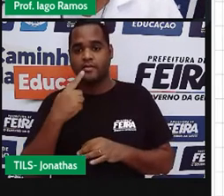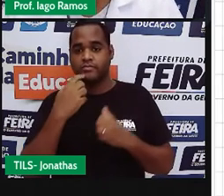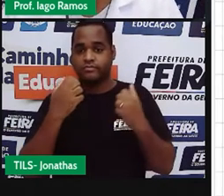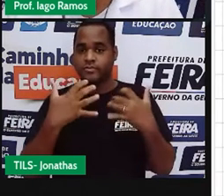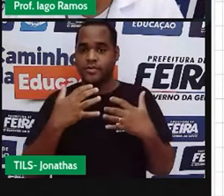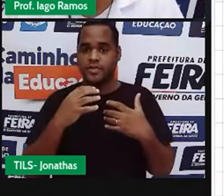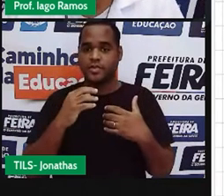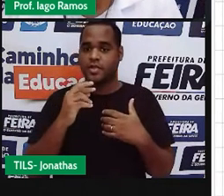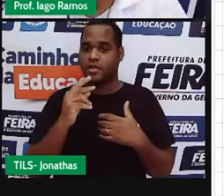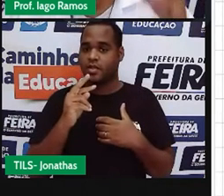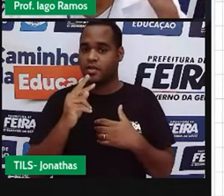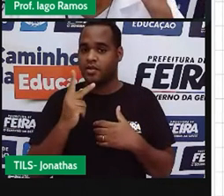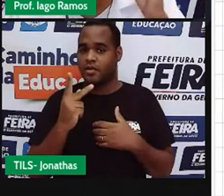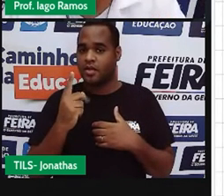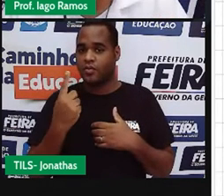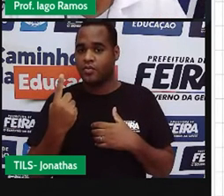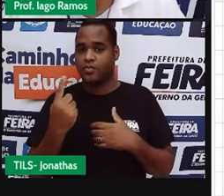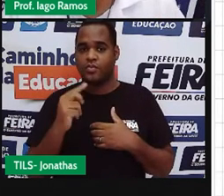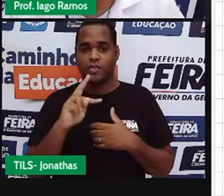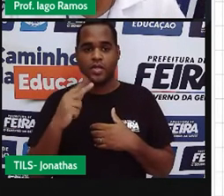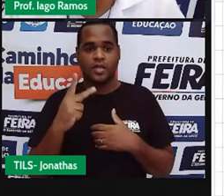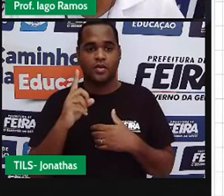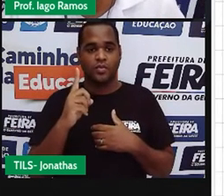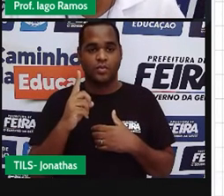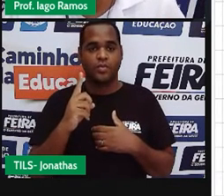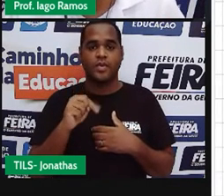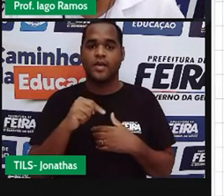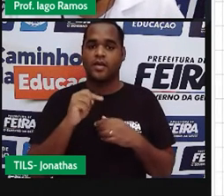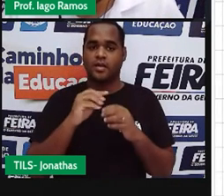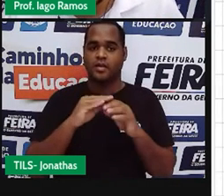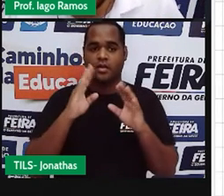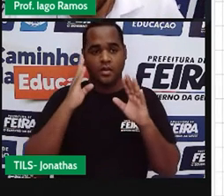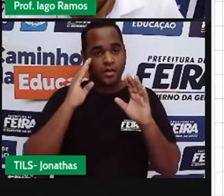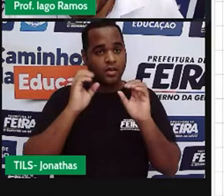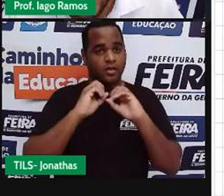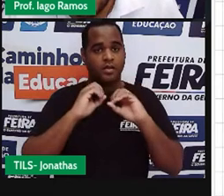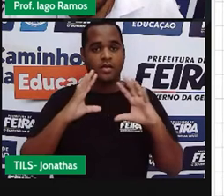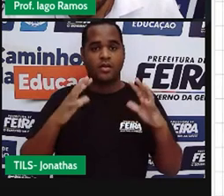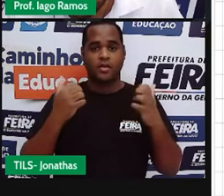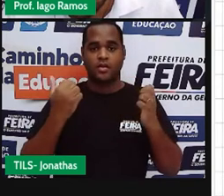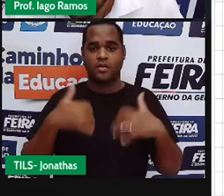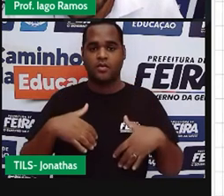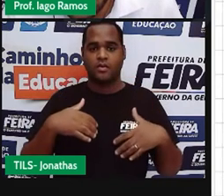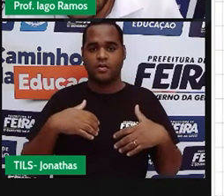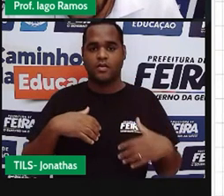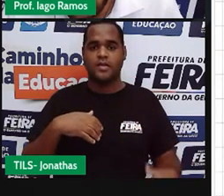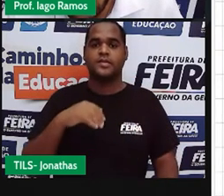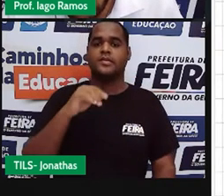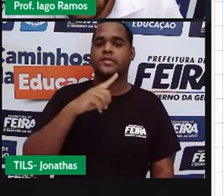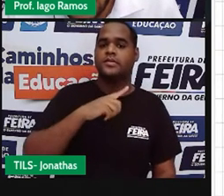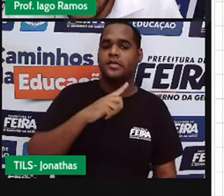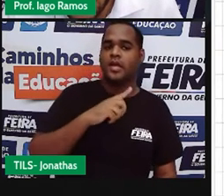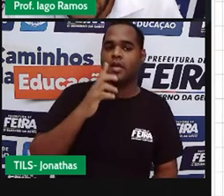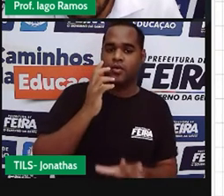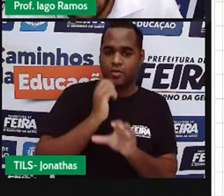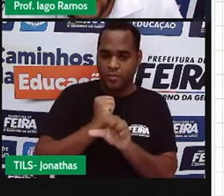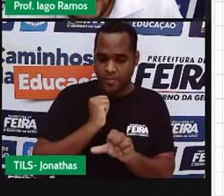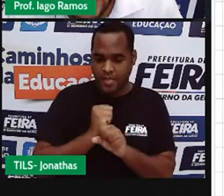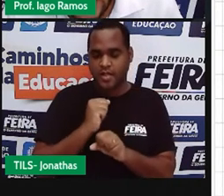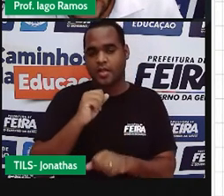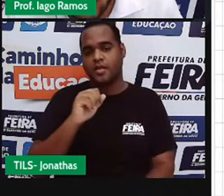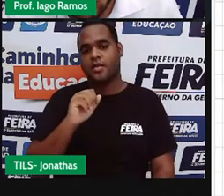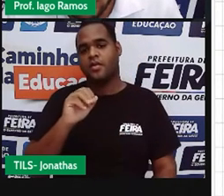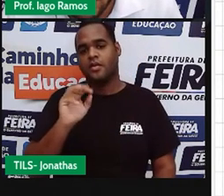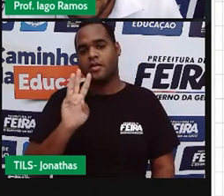exemplo, quero deixar isso bem claro para você, eu vou pegar aqui o ponto W. se eu calcular de W